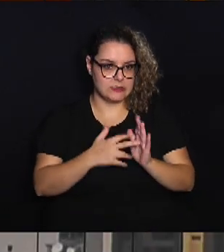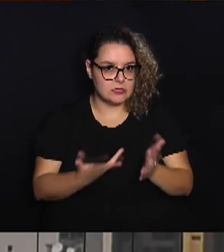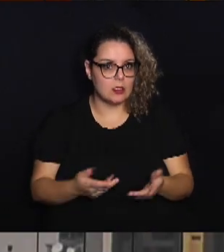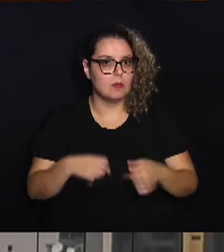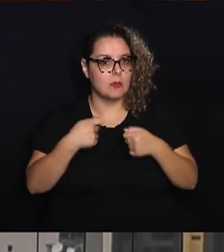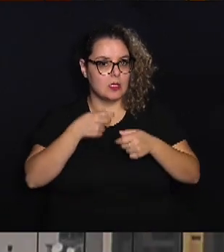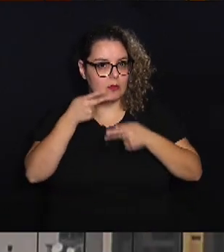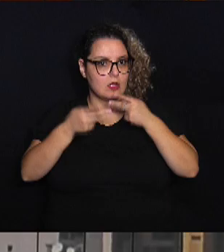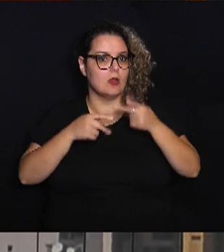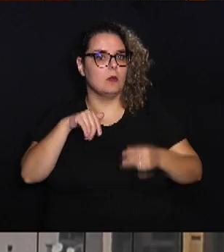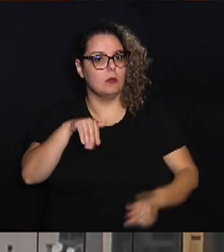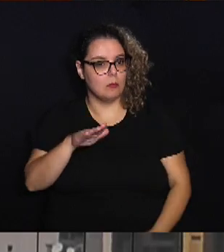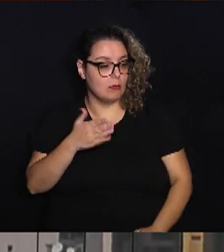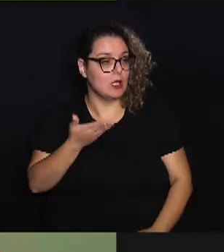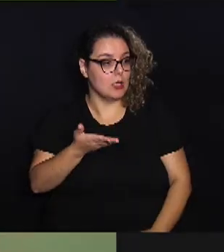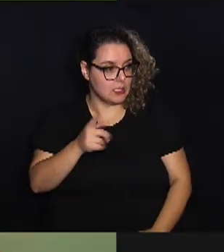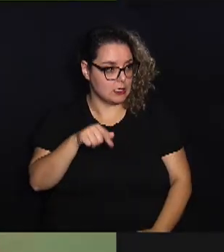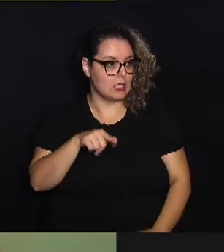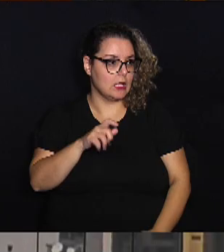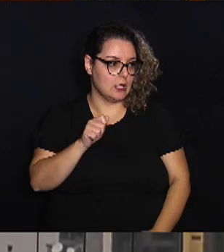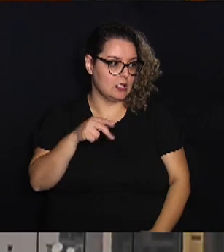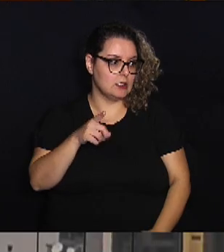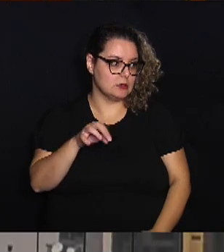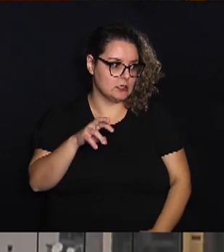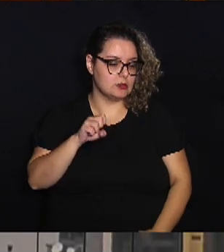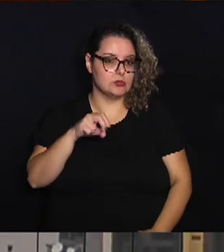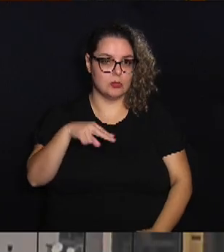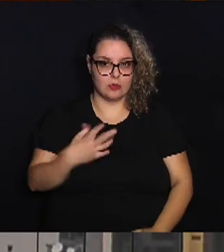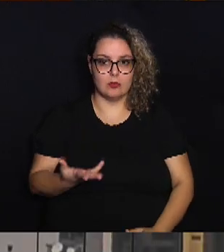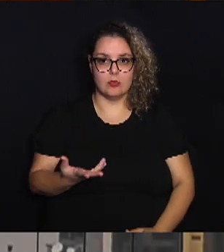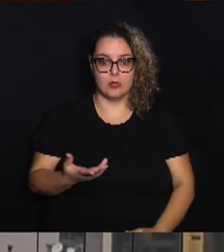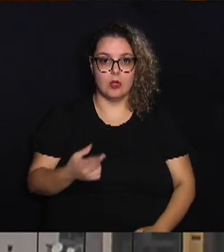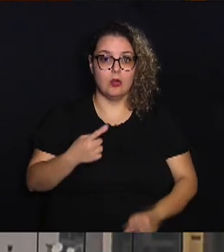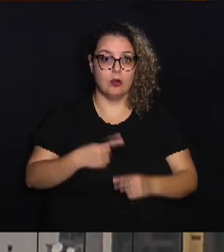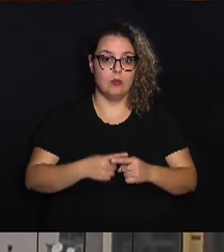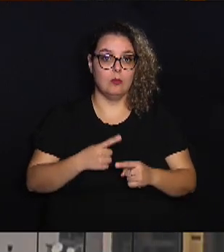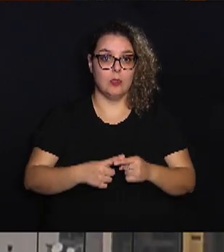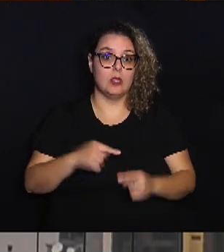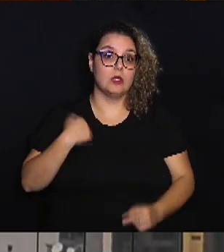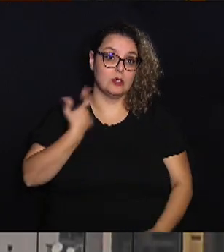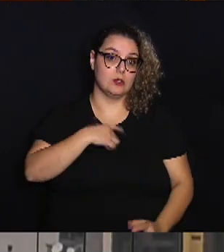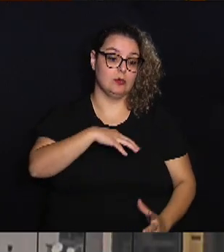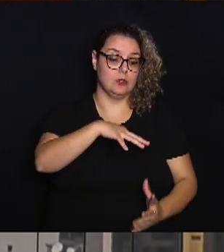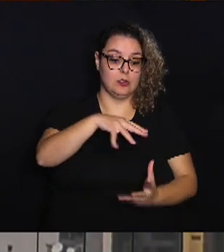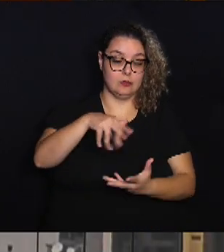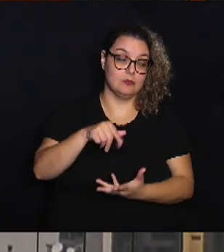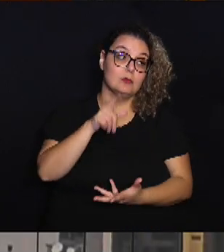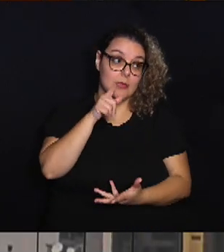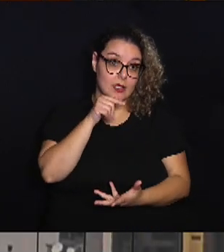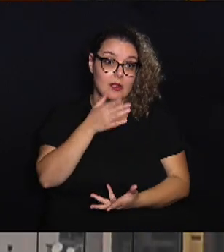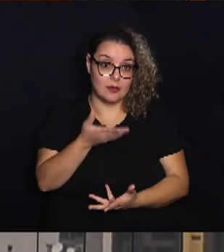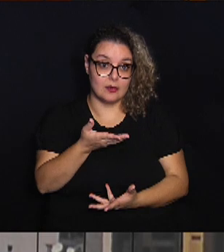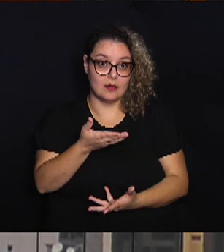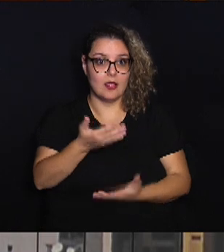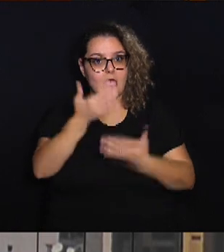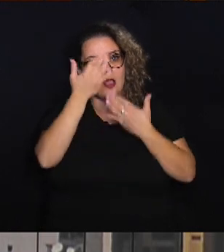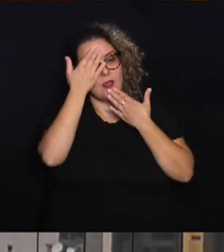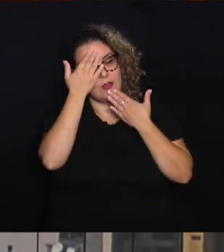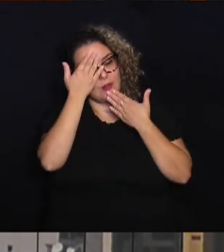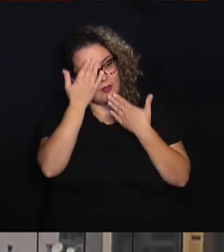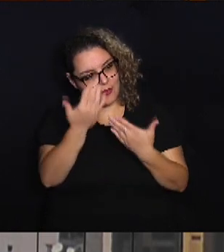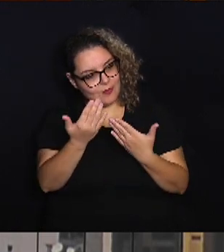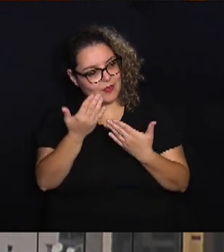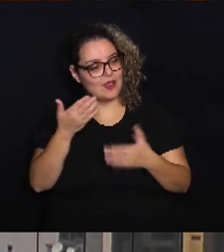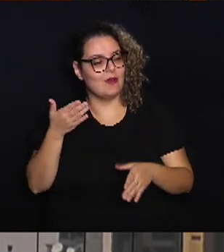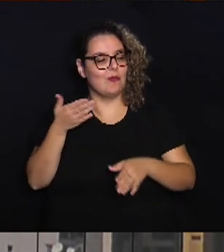disso cada vez mais, né, Anderson? Afinal de contas, estamos num planeta água, né? Muito obrigada pela sua